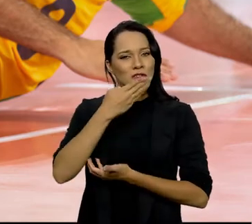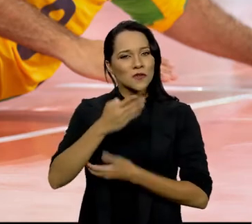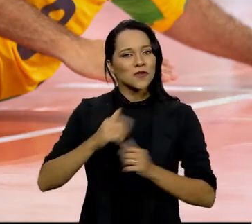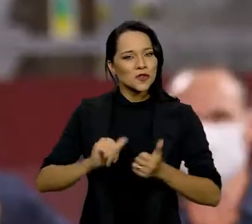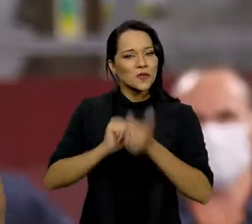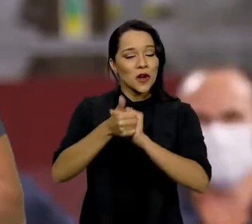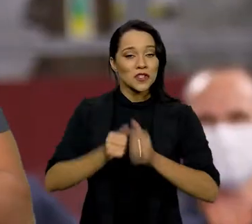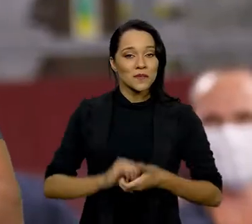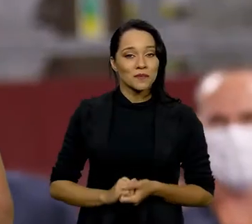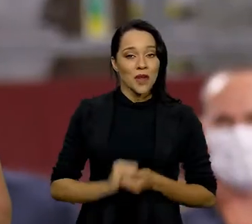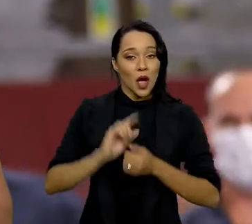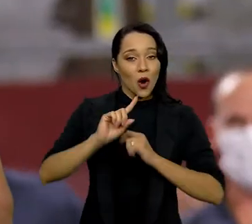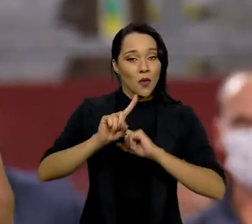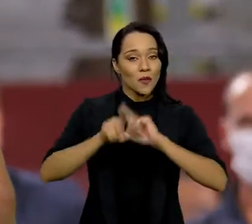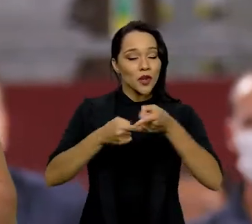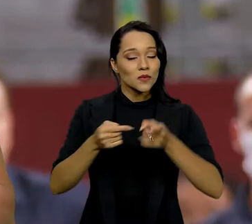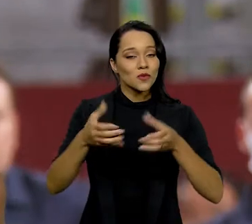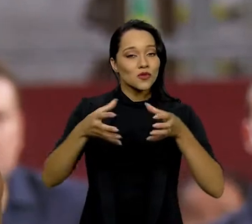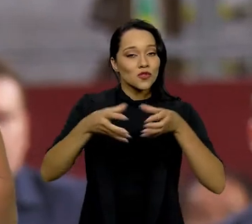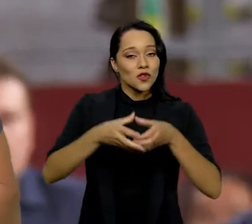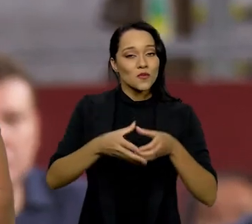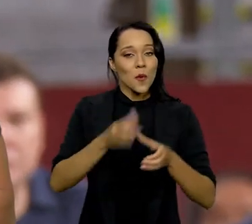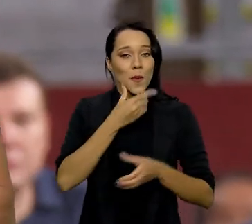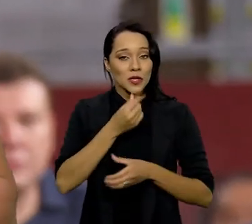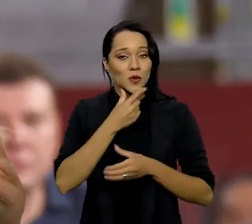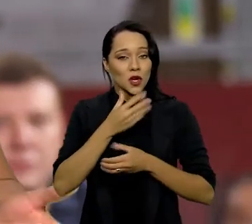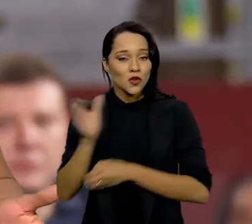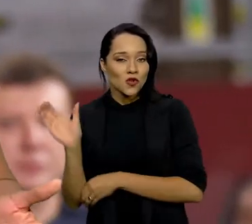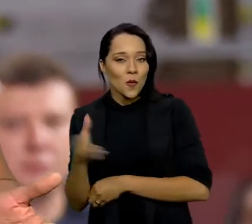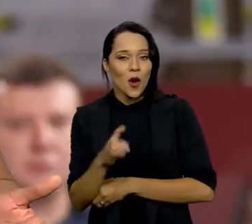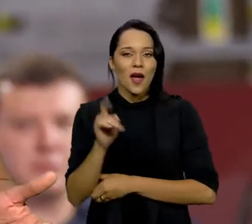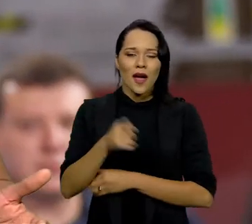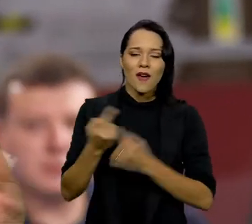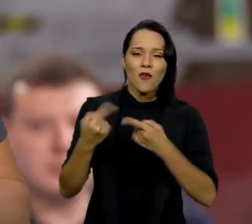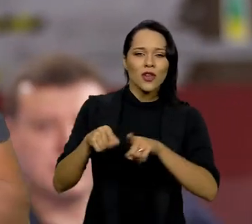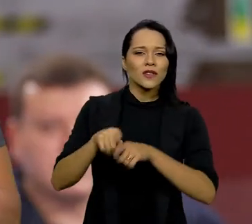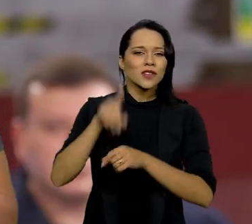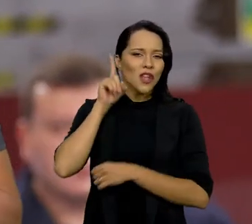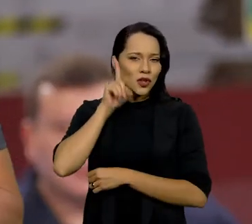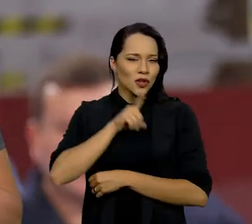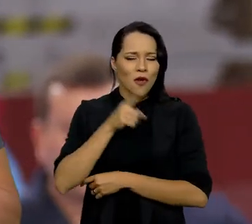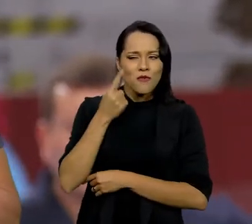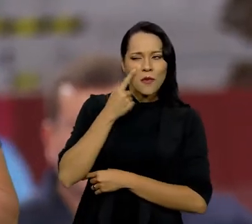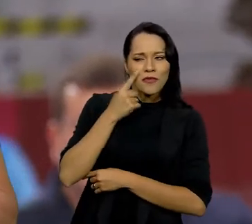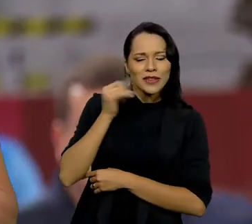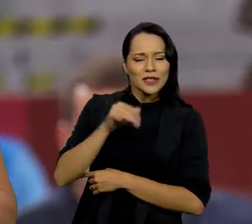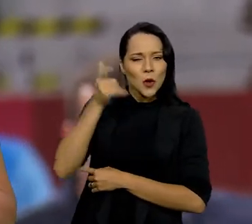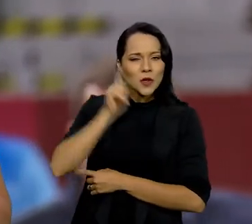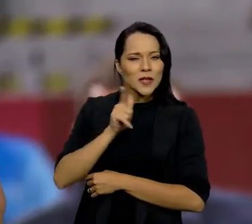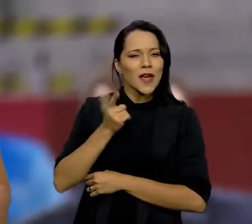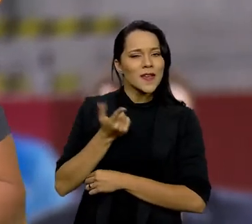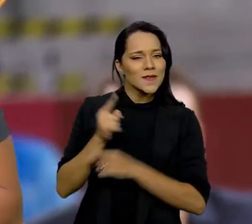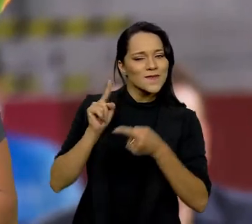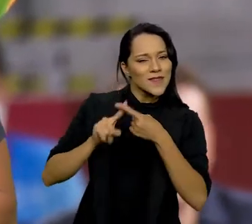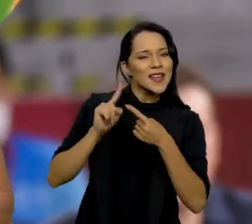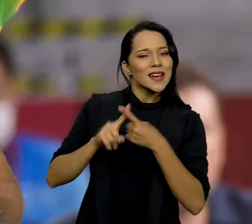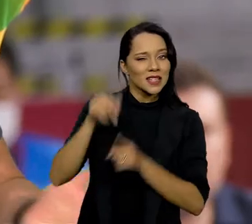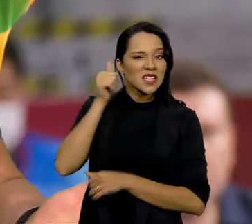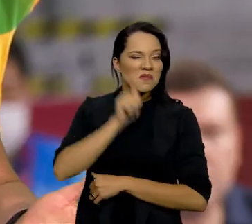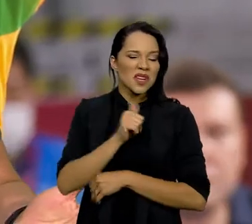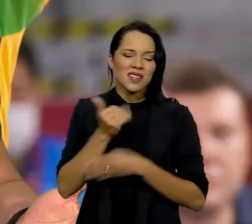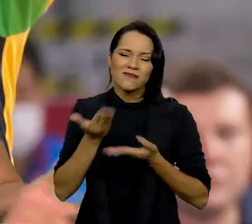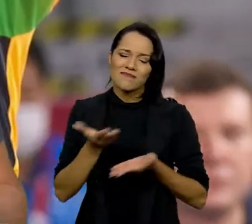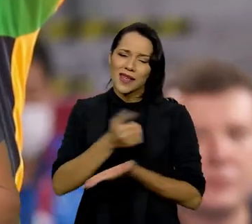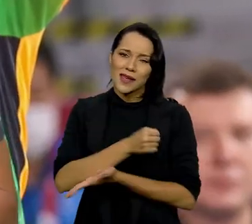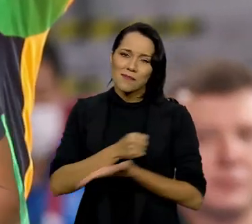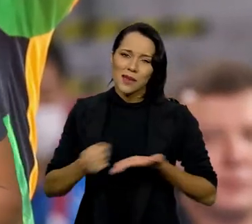modalidade. A próxima missão do time masculino de golbol é contra os Estados Unidos, e vamos ver se eles conseguem vingar as meninas